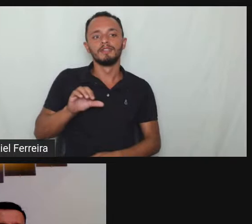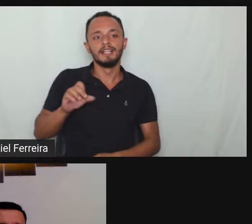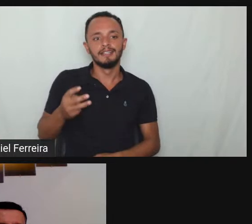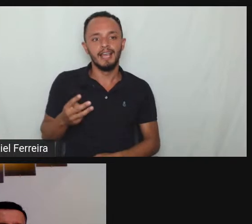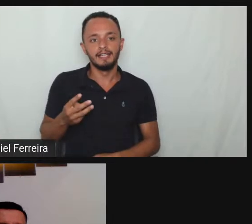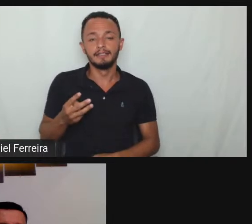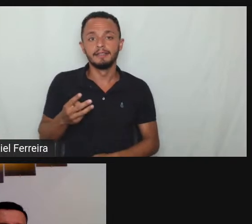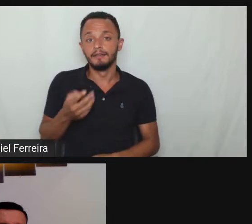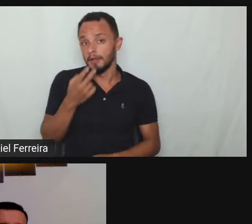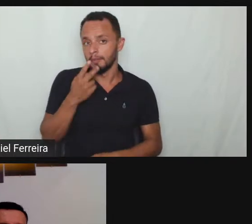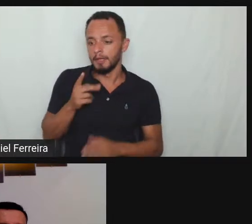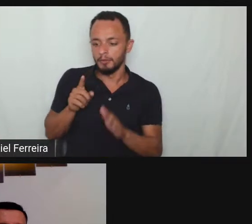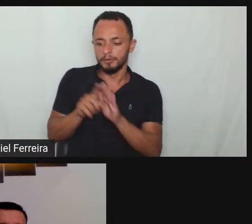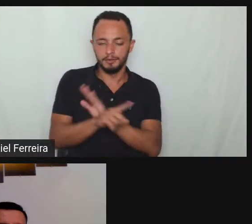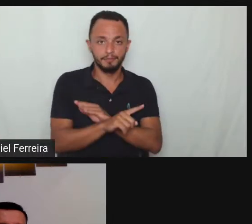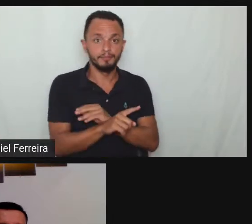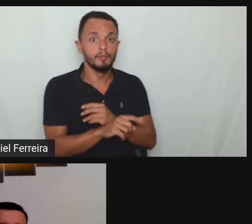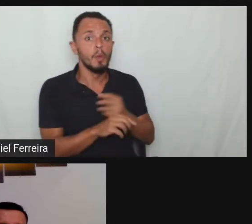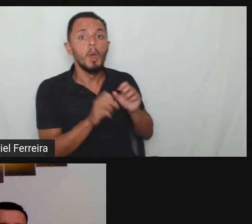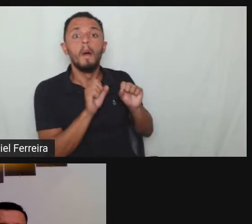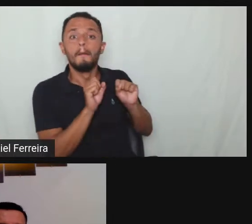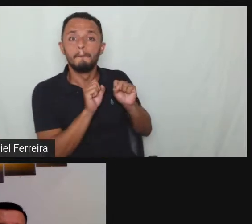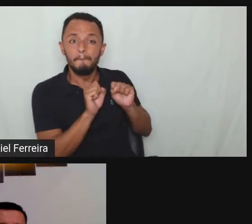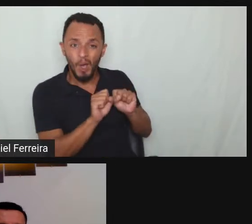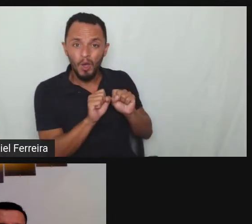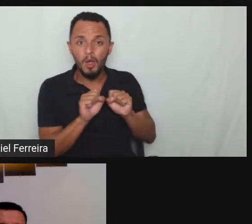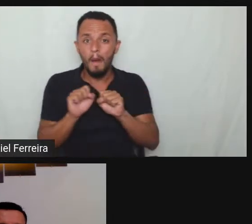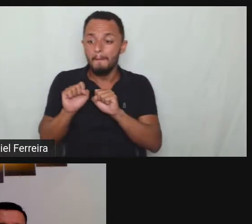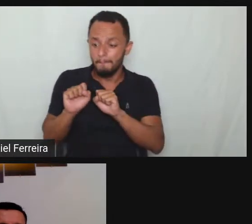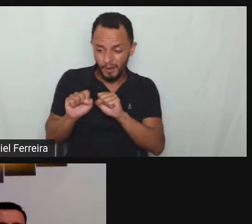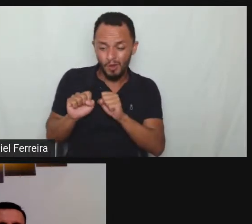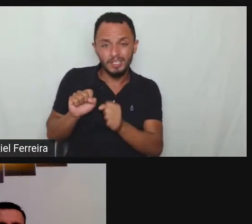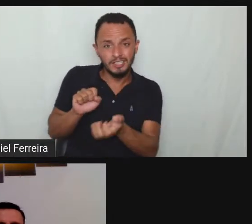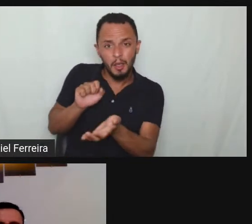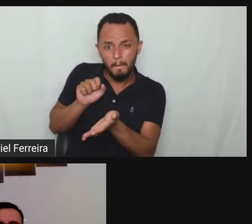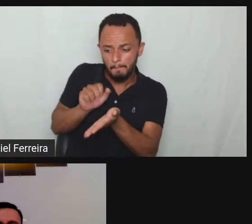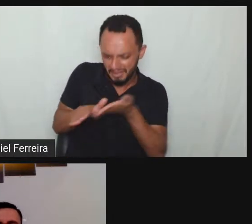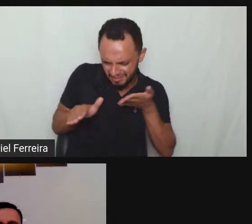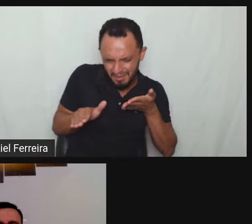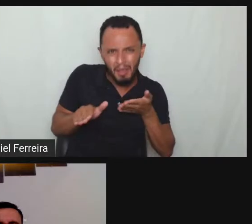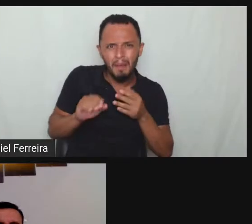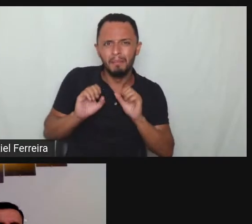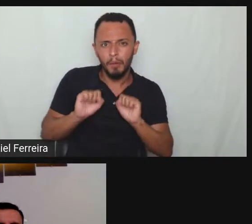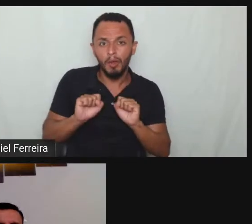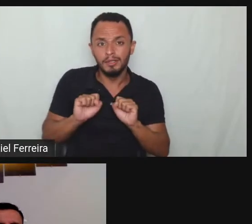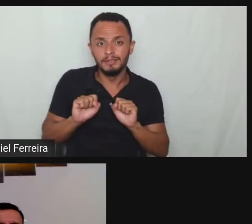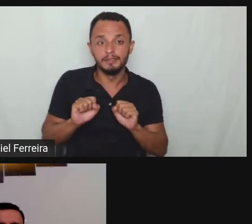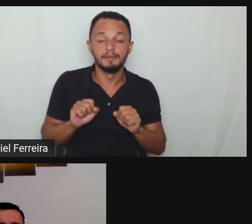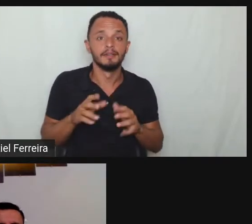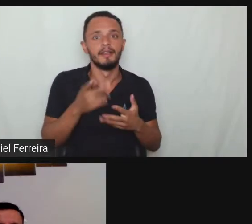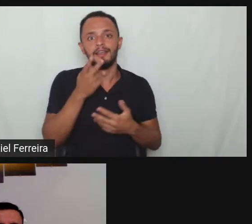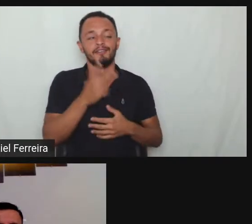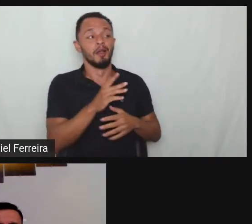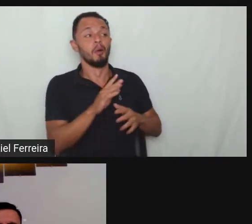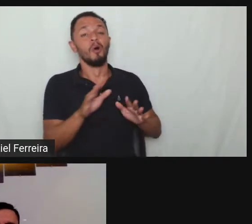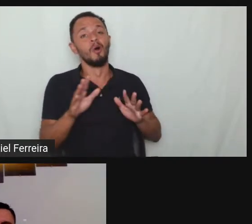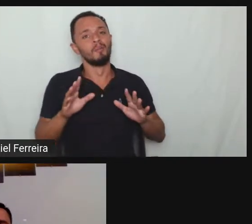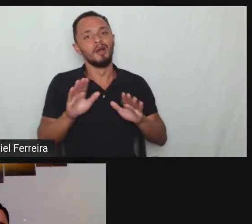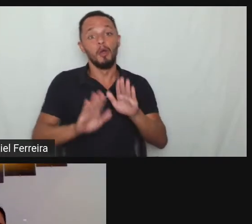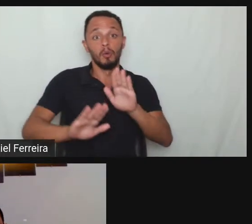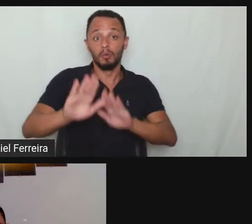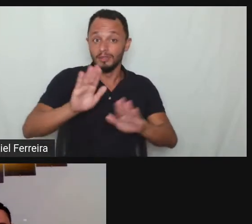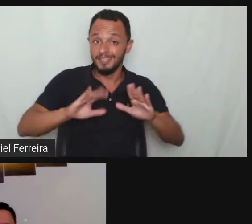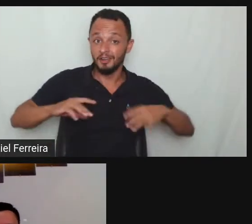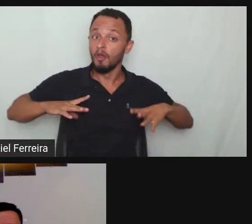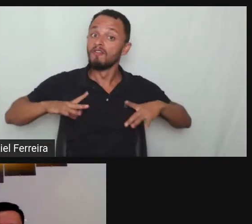mandado embora eu só também que eu trouxe perceber que são folgados né acho que a pessoa que eu devo ser esse não pode é intocável tem essa não